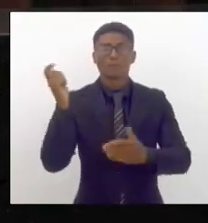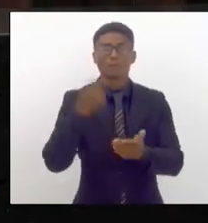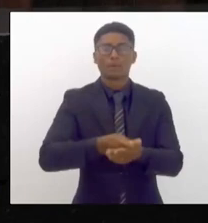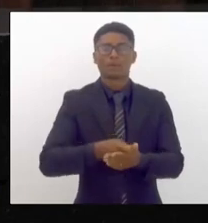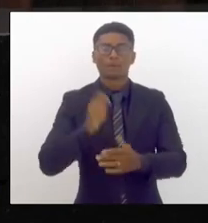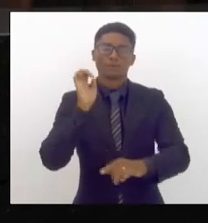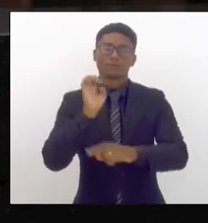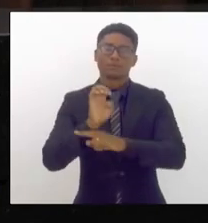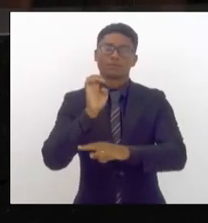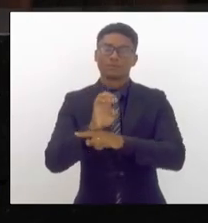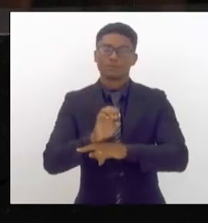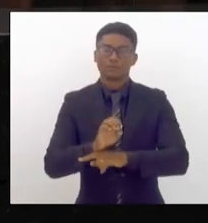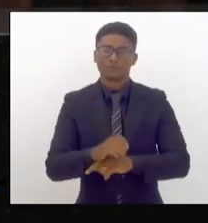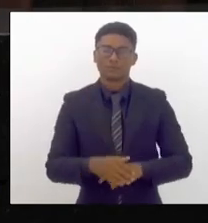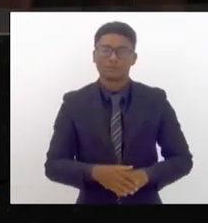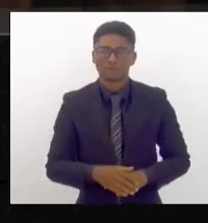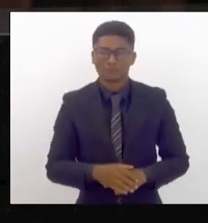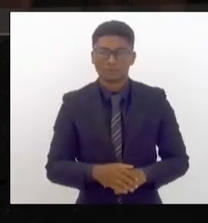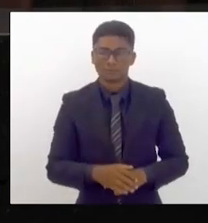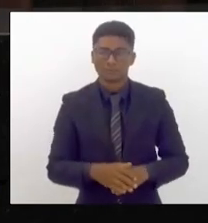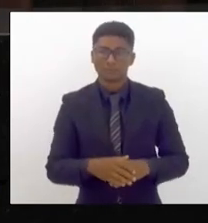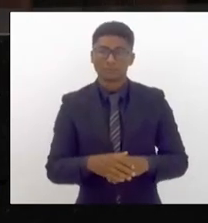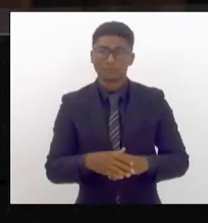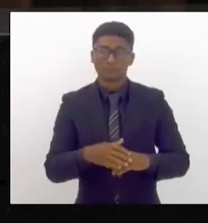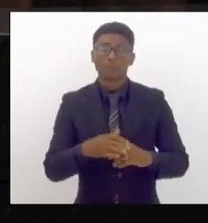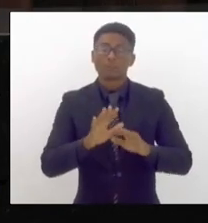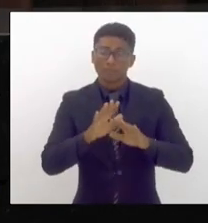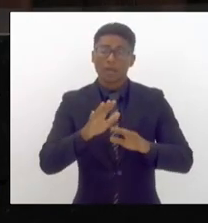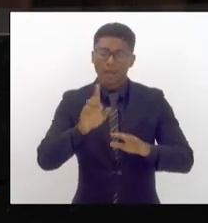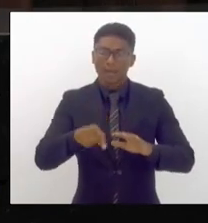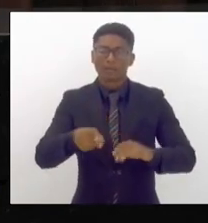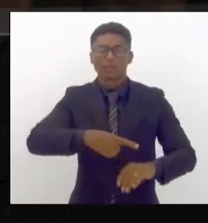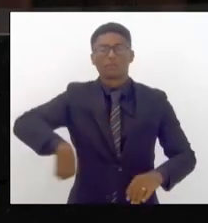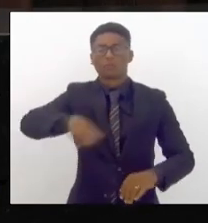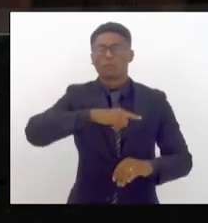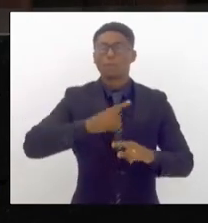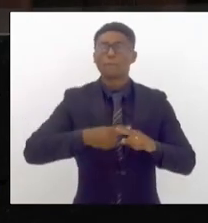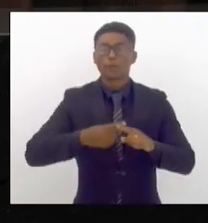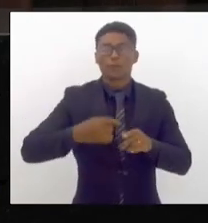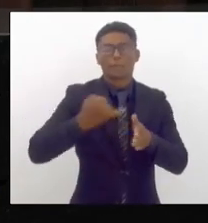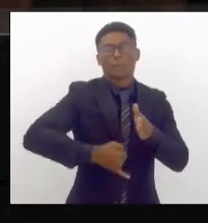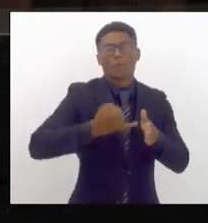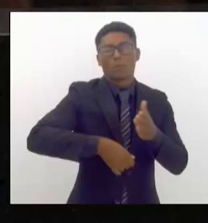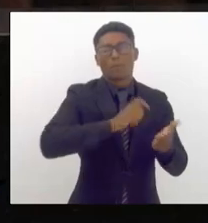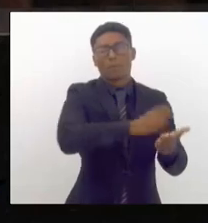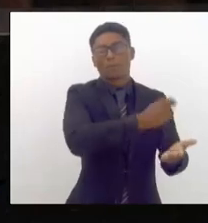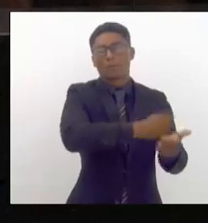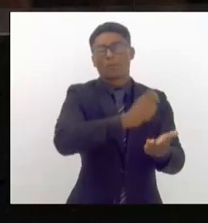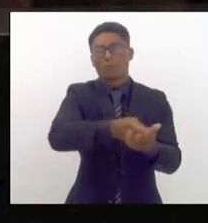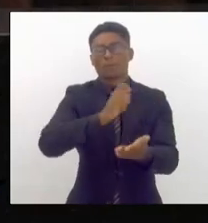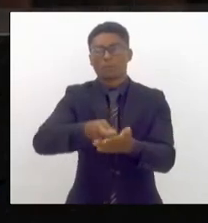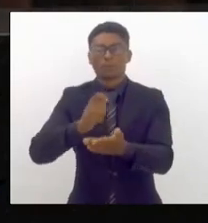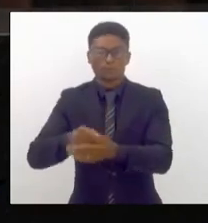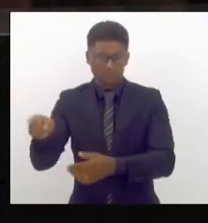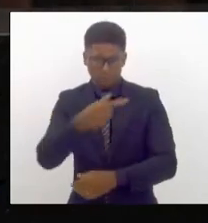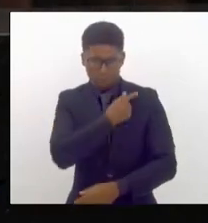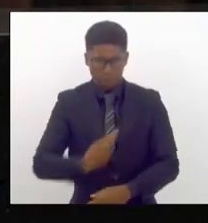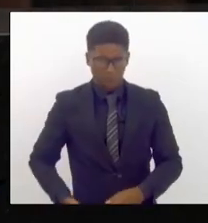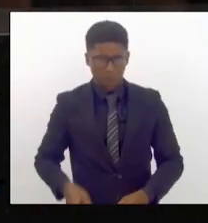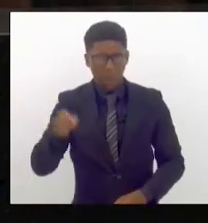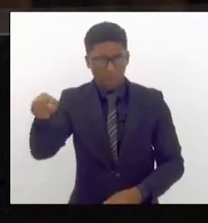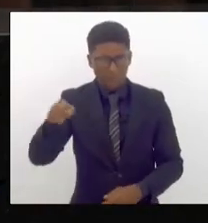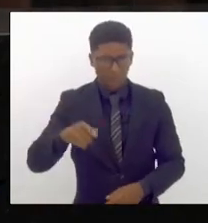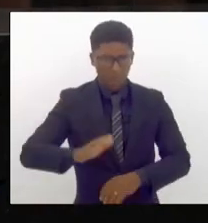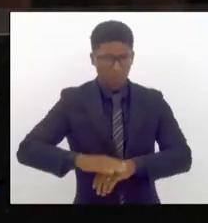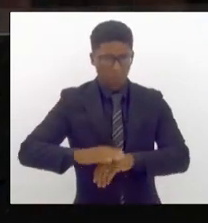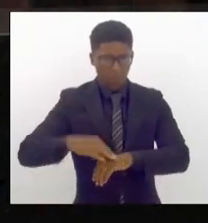esse passagem é o trabalhador porque nós que pagamos impostos nenhum governador faz benécia não ele não tira do